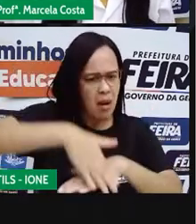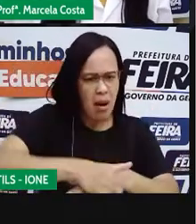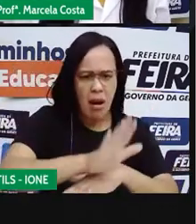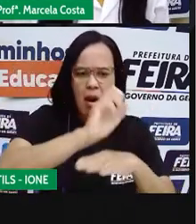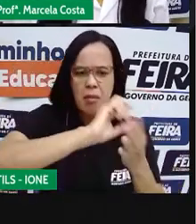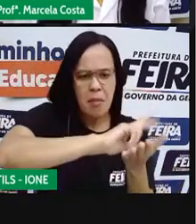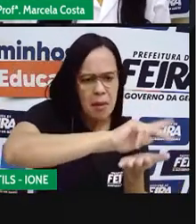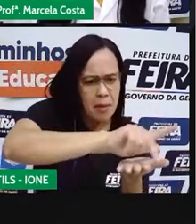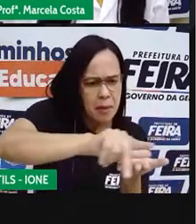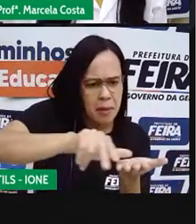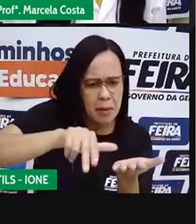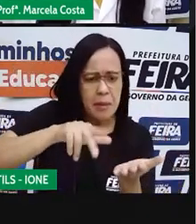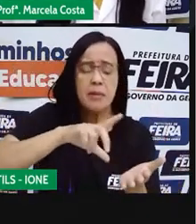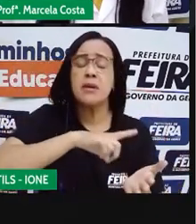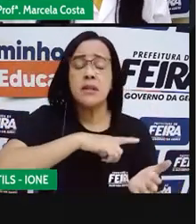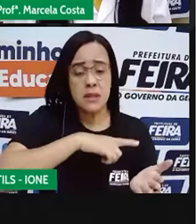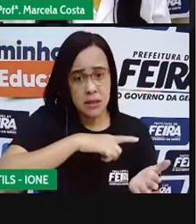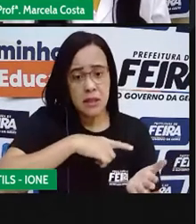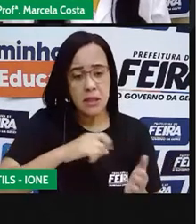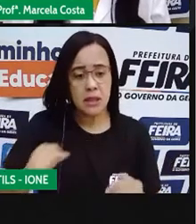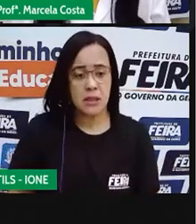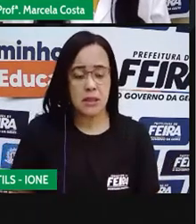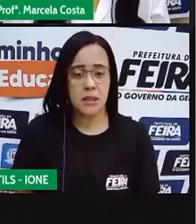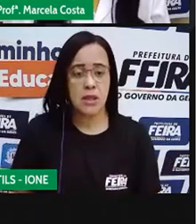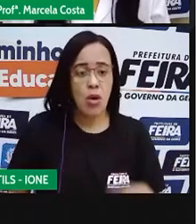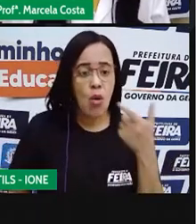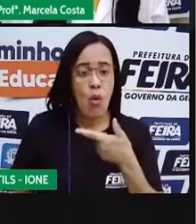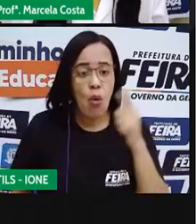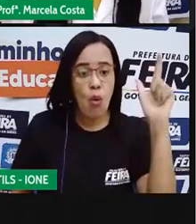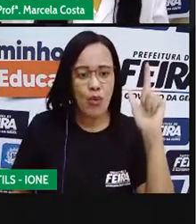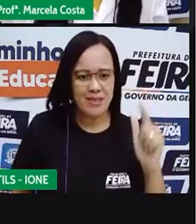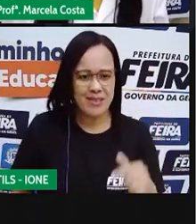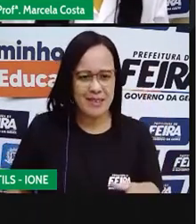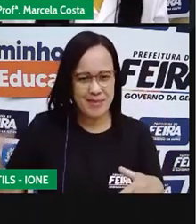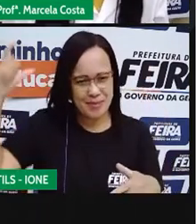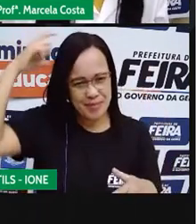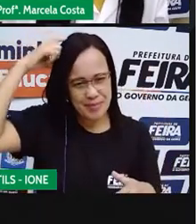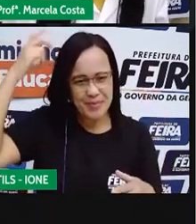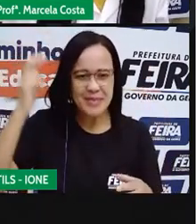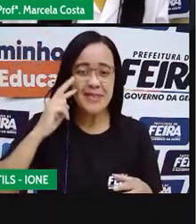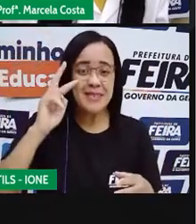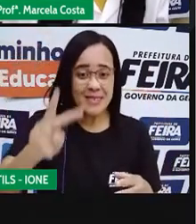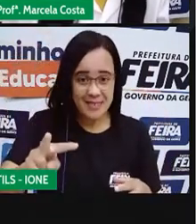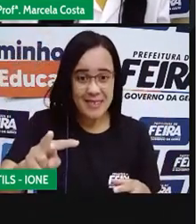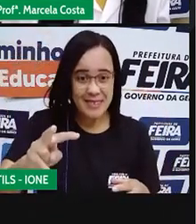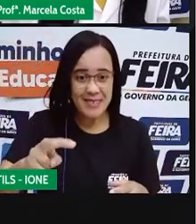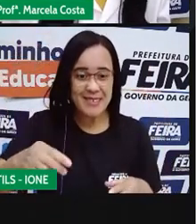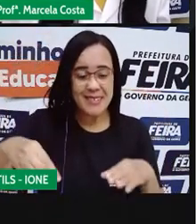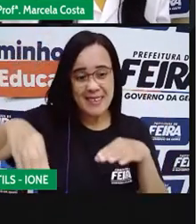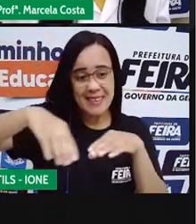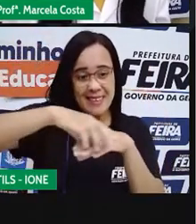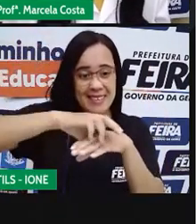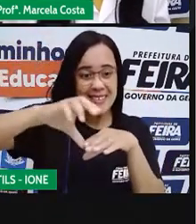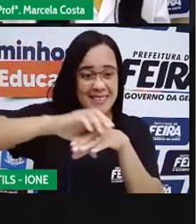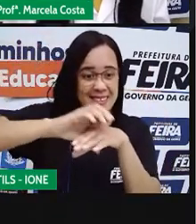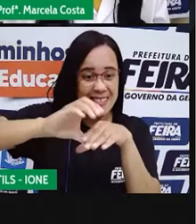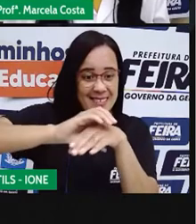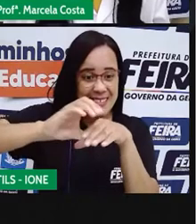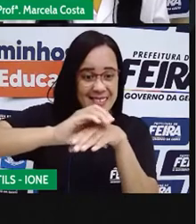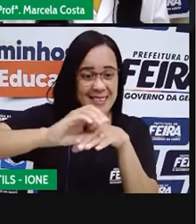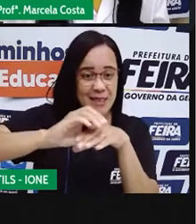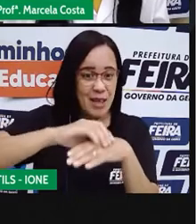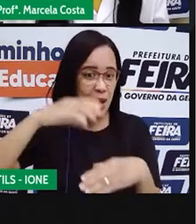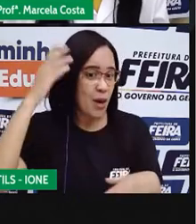Vamos ver agora, crianças, outras princesas. Vejam a cinderela. É uma princesa de